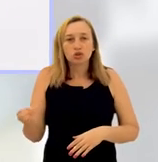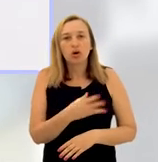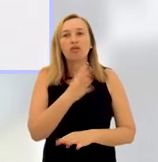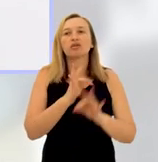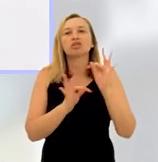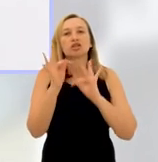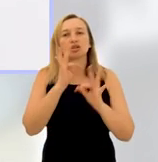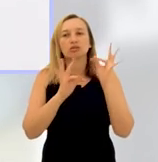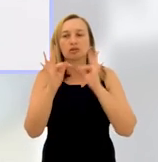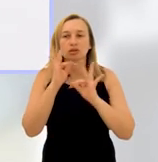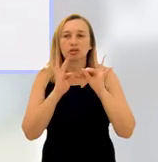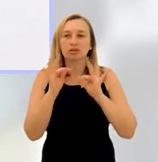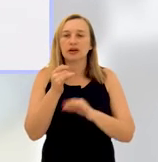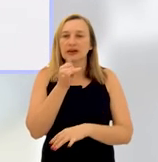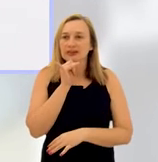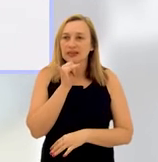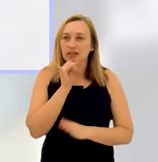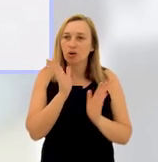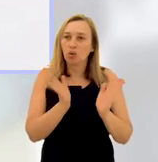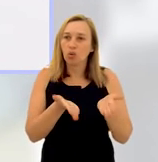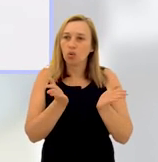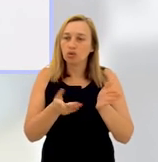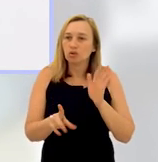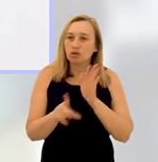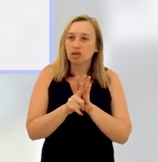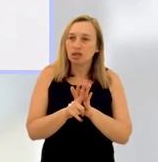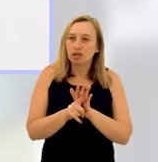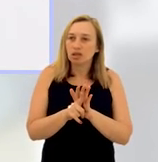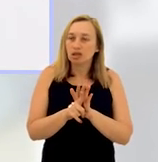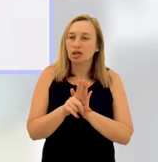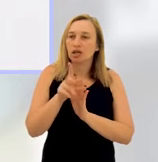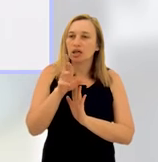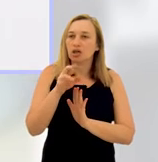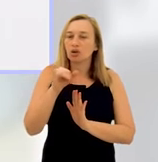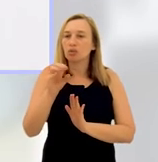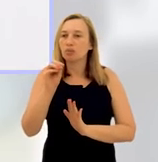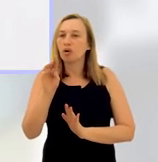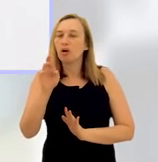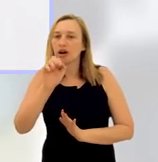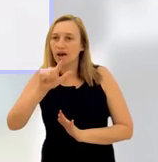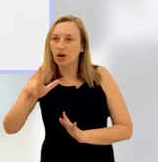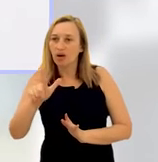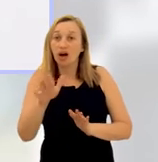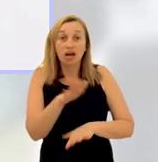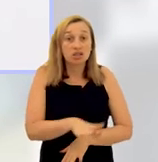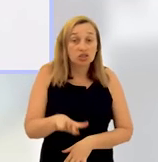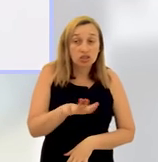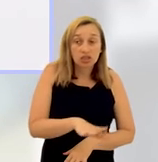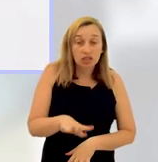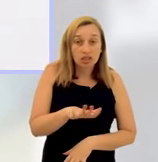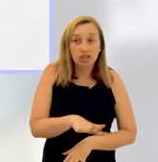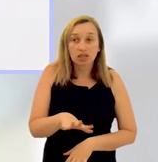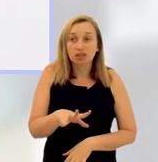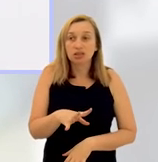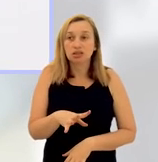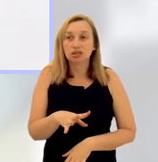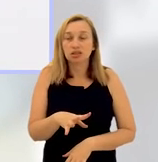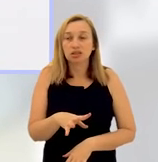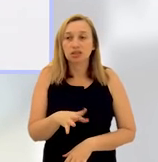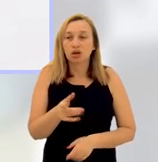né? De novas tecnologias, por exemplo, hoje com a lei Iri Borel. As crianças estão muito